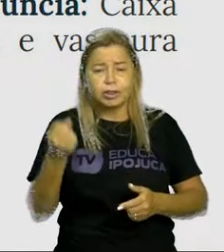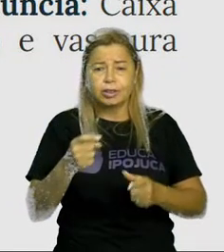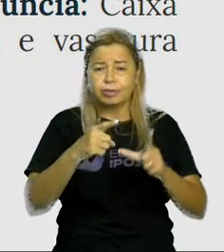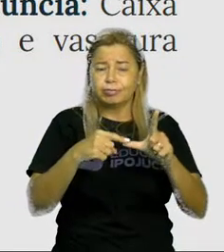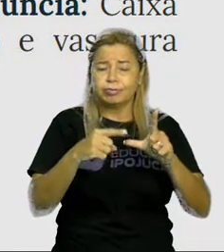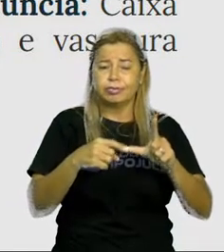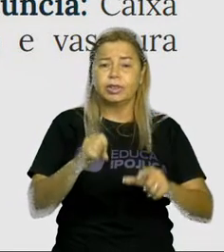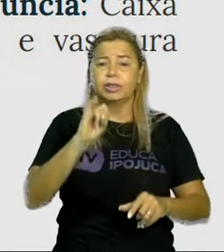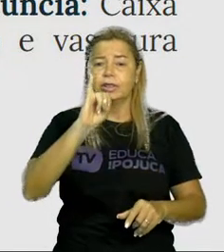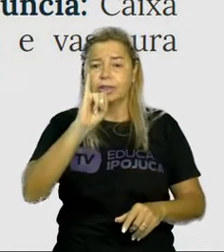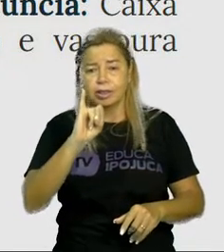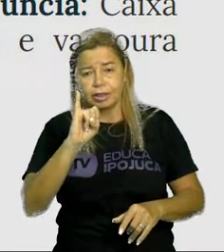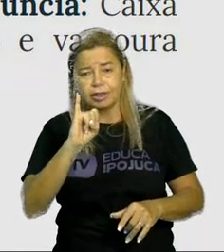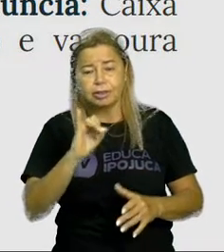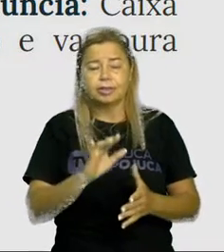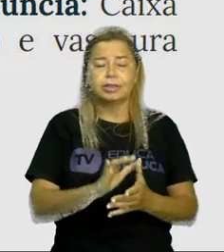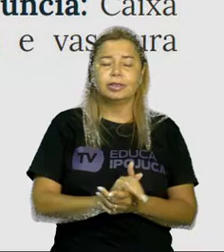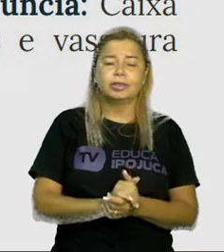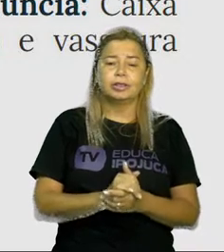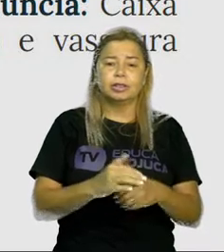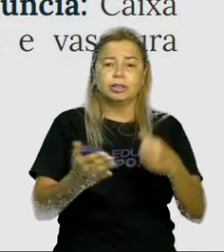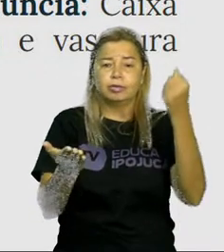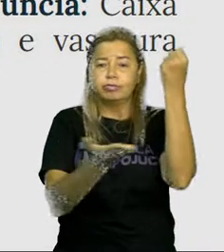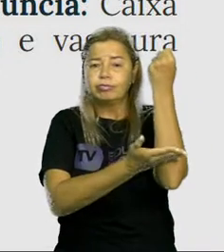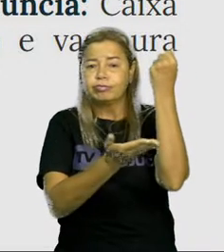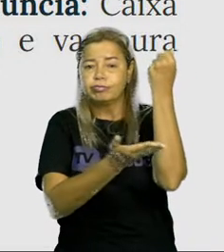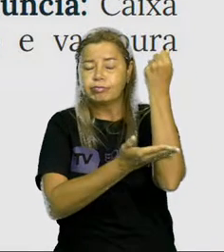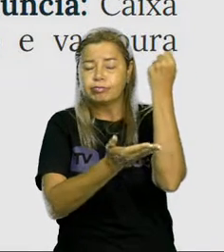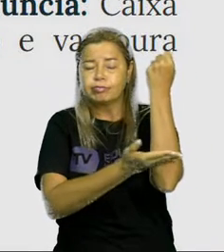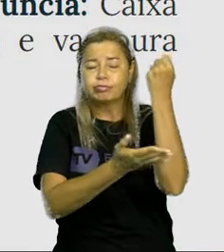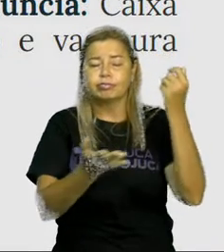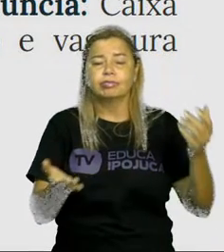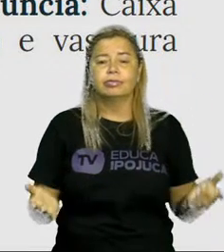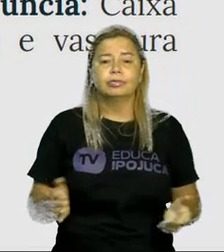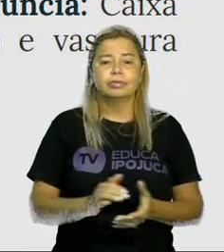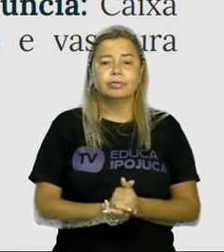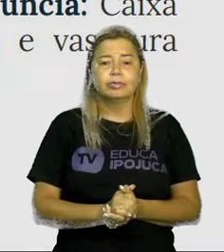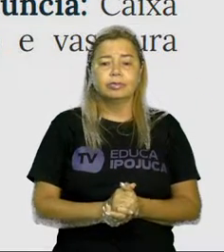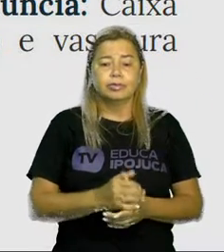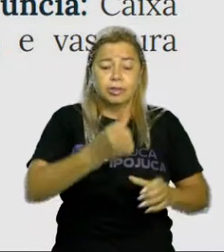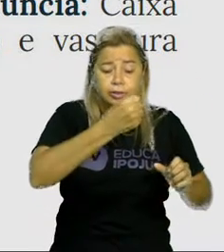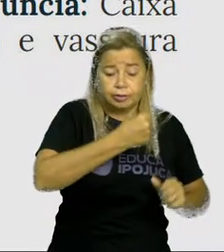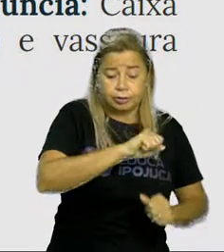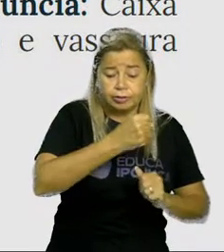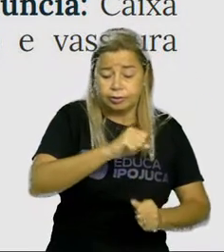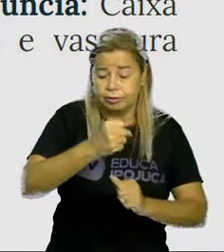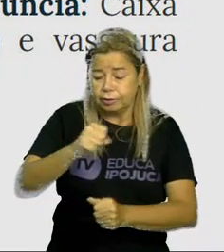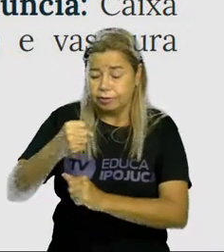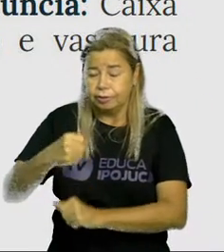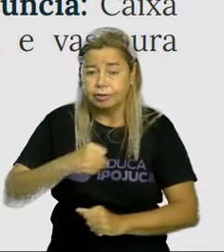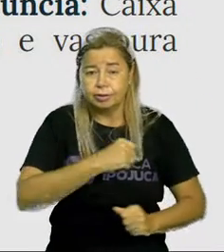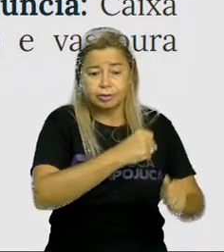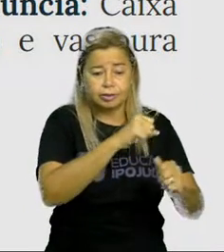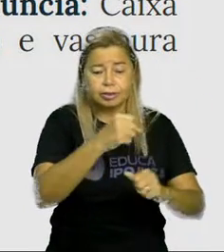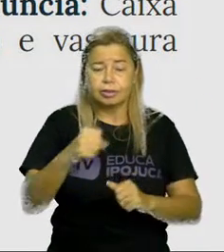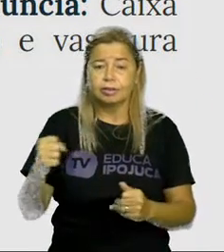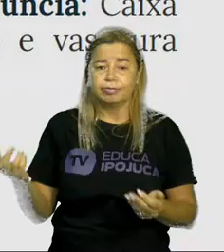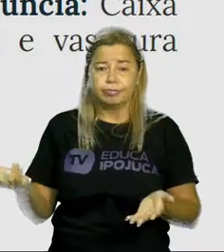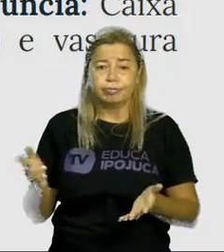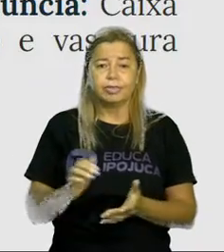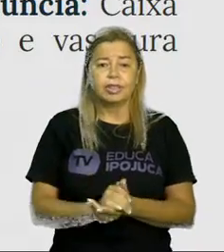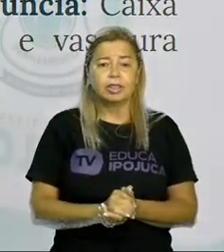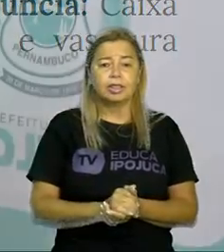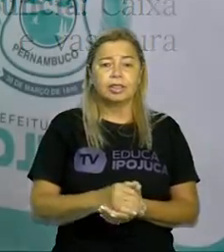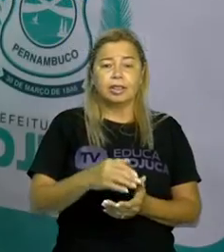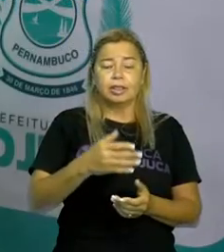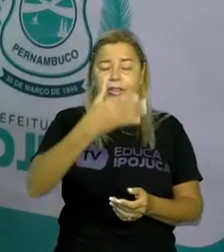Madeira com madeira. Esquece do I do madeira. Vassoura com vassoura. Sem o